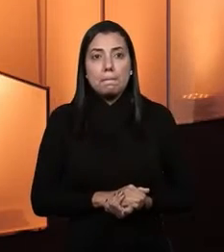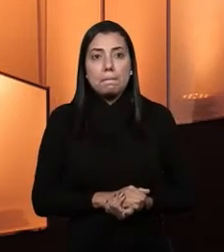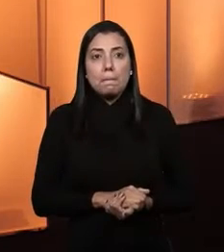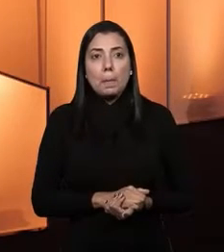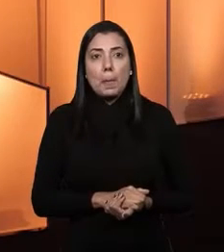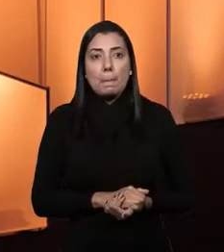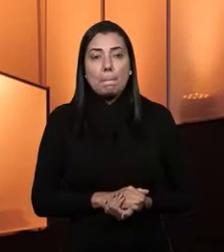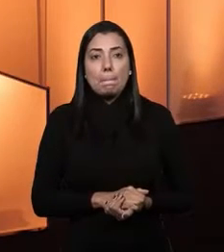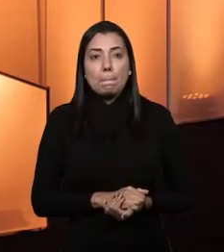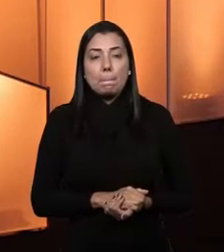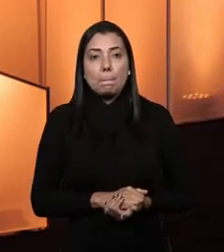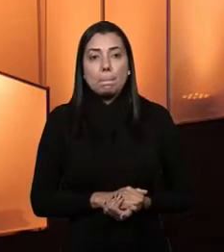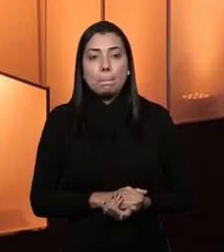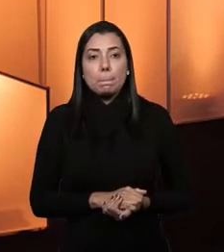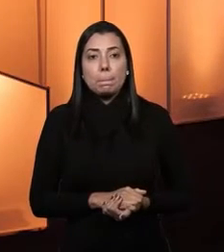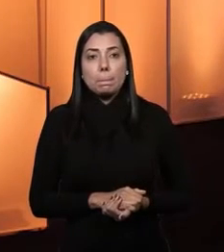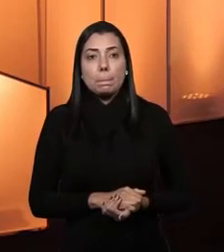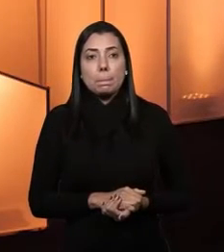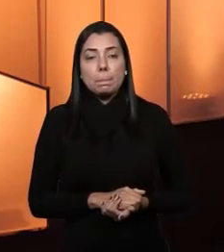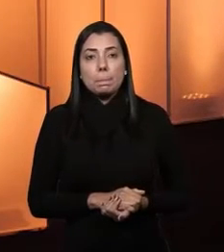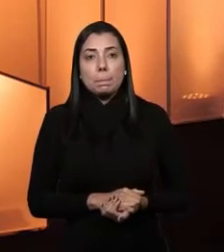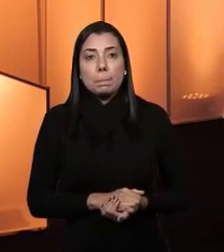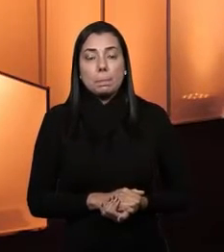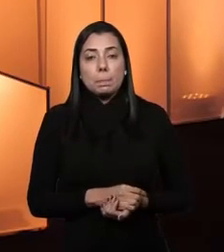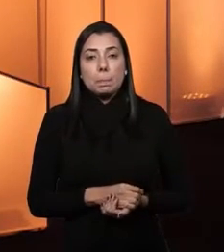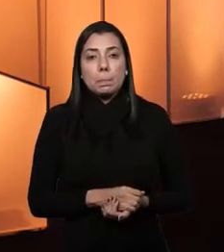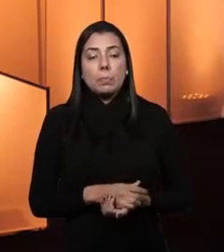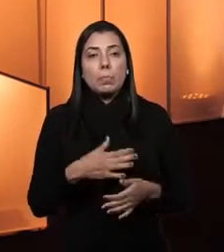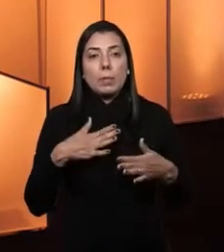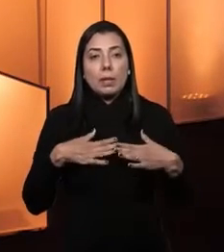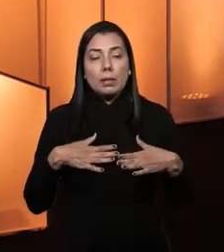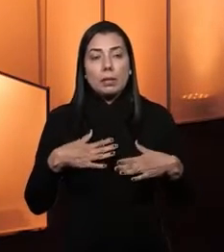Não? Sem problema, Iveson. Pode ficar tranquilo, respira.